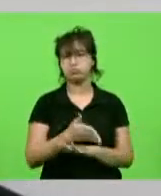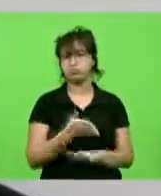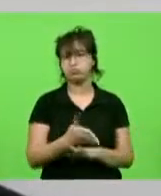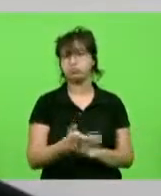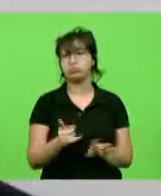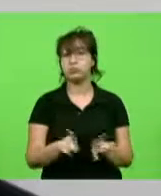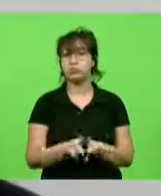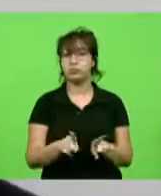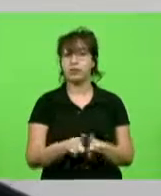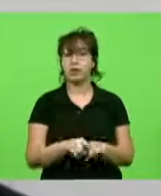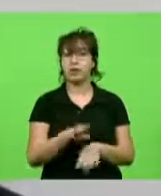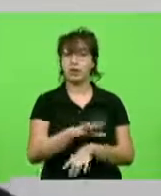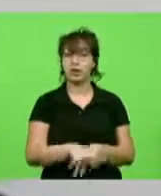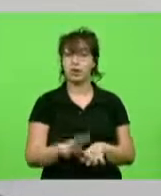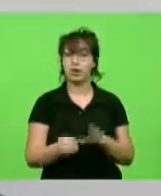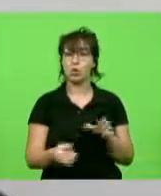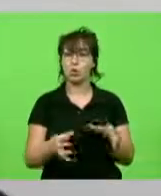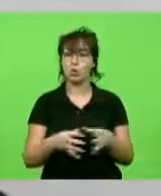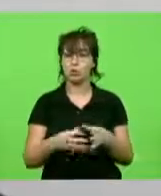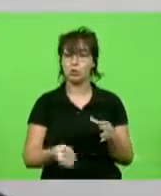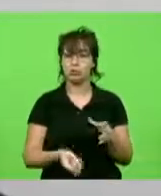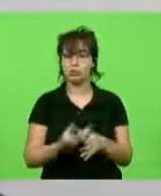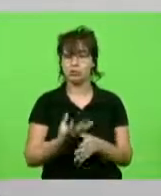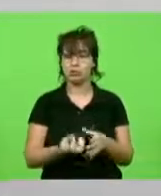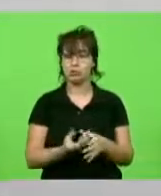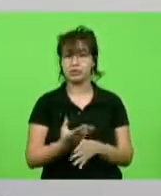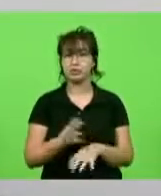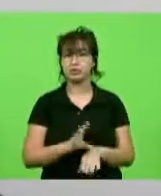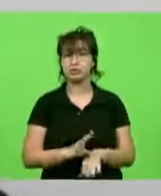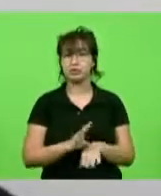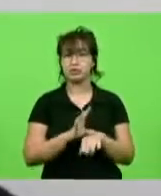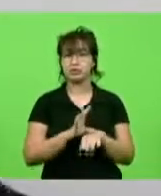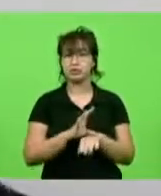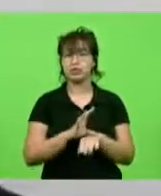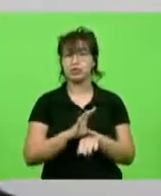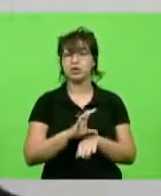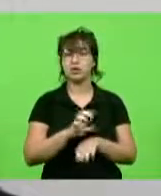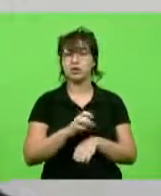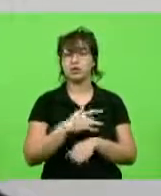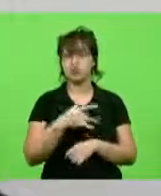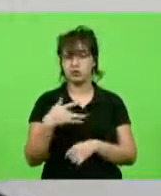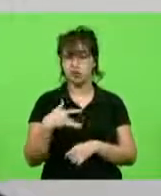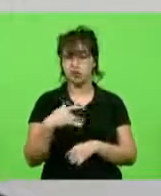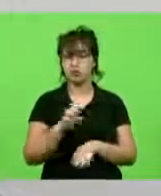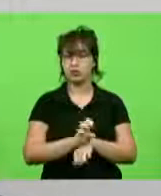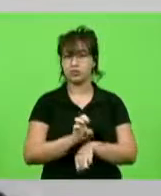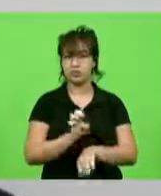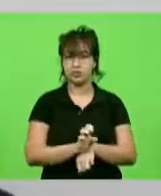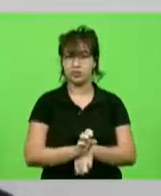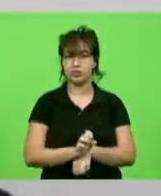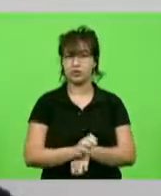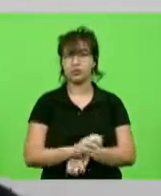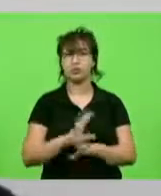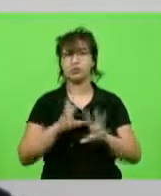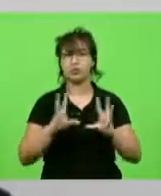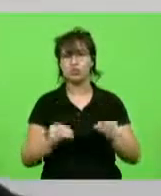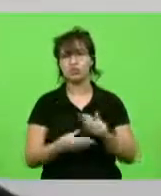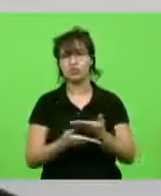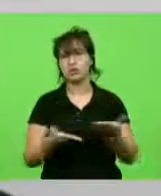setor produtivo do estado, do Conselho Estadual de Saúde. A grande preocupação é exatamente